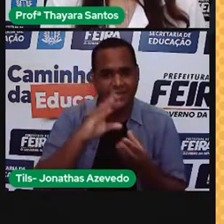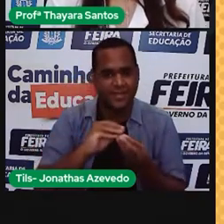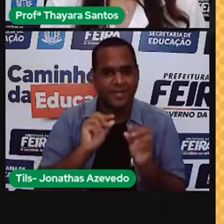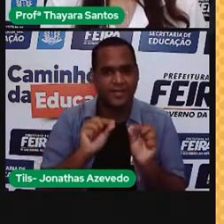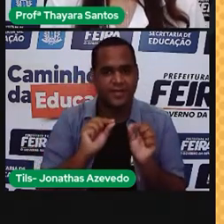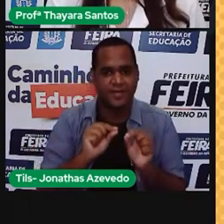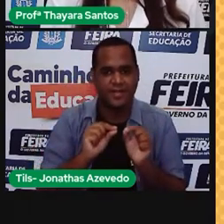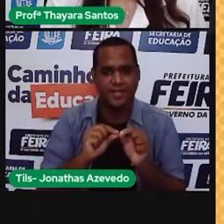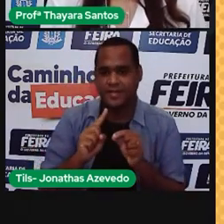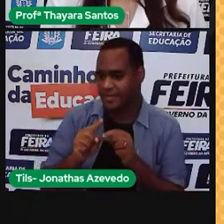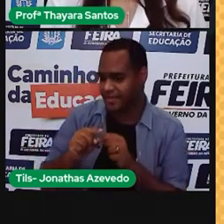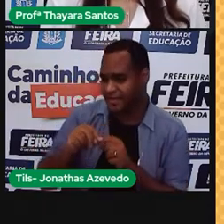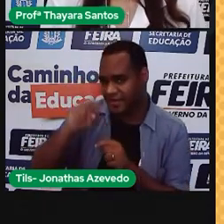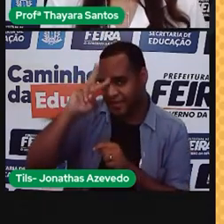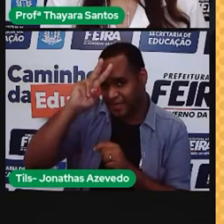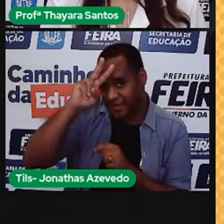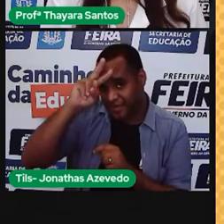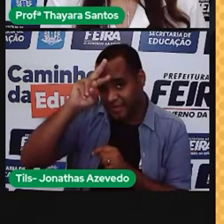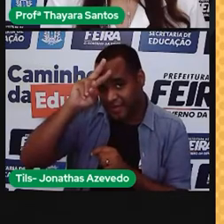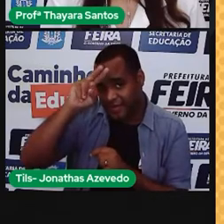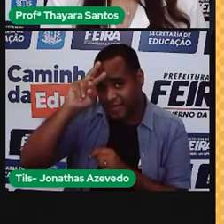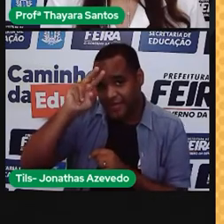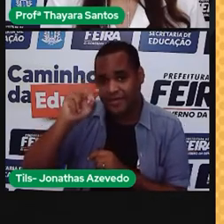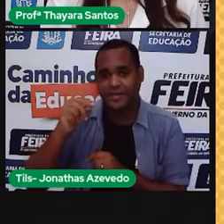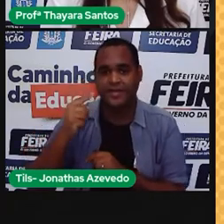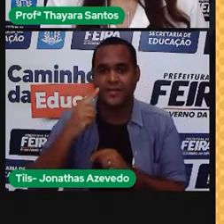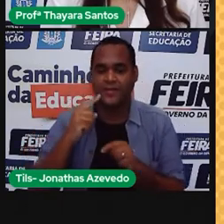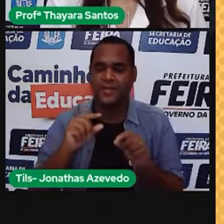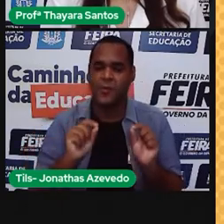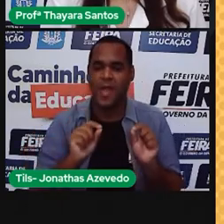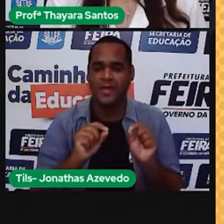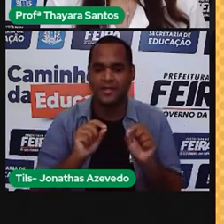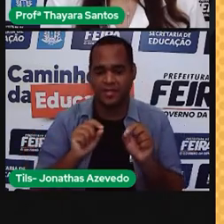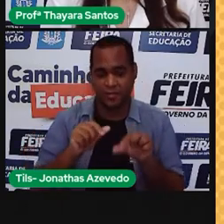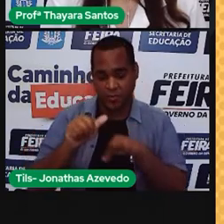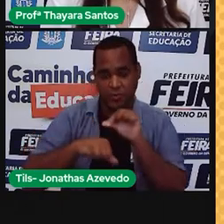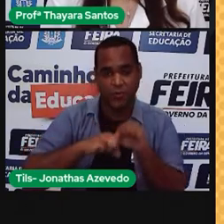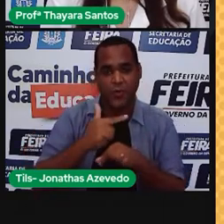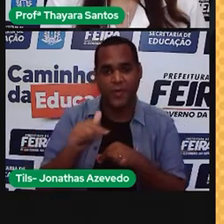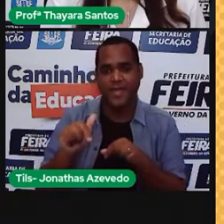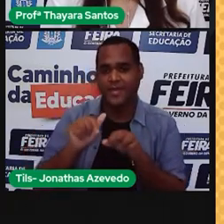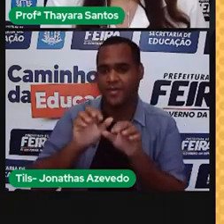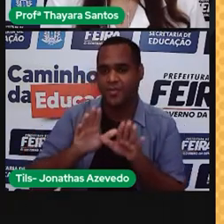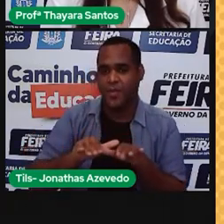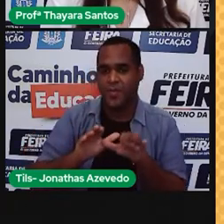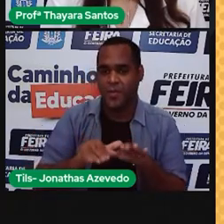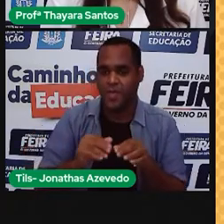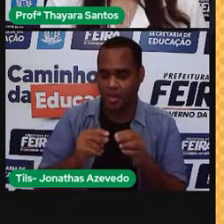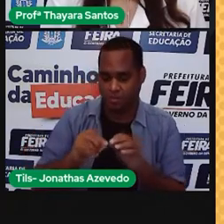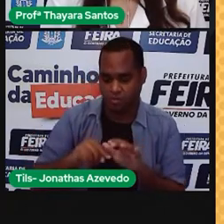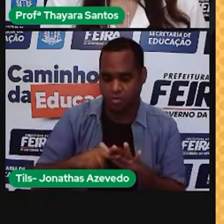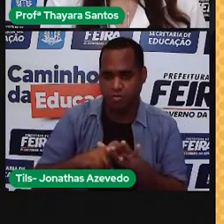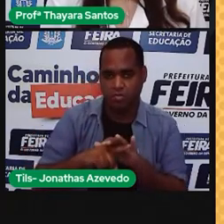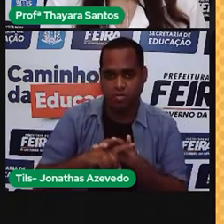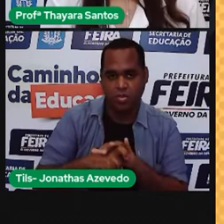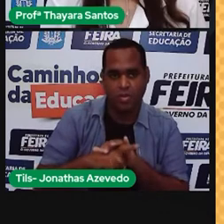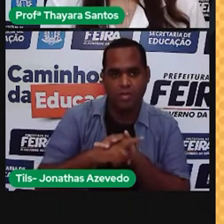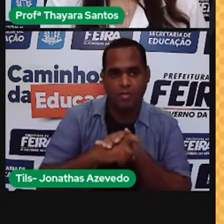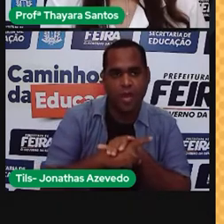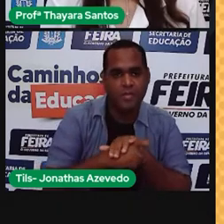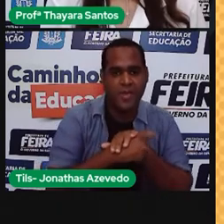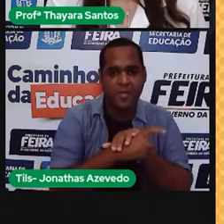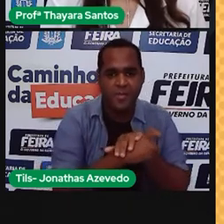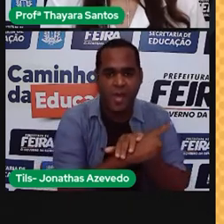Galeria Melonela, que antes de virar mariposa, ainda a larva se alimenta de serra de abelha e polen.